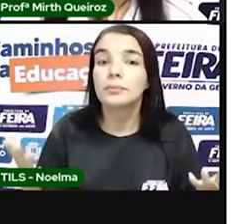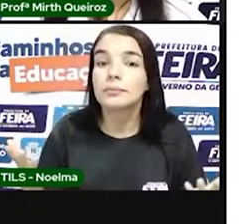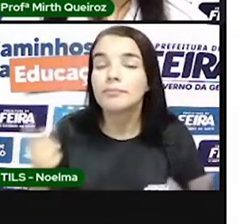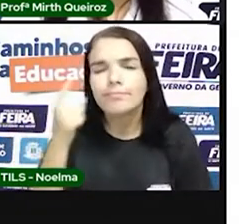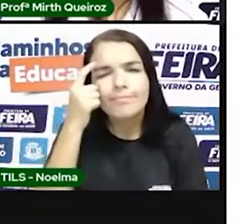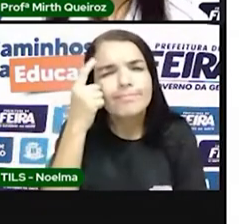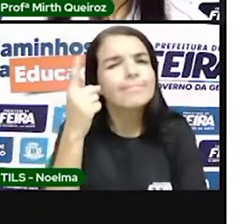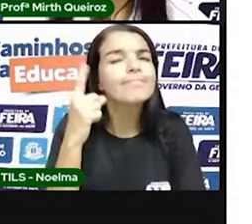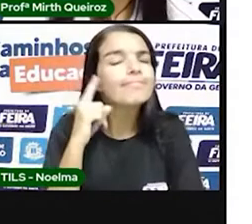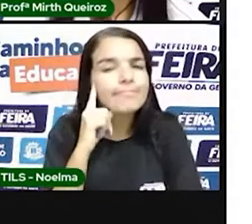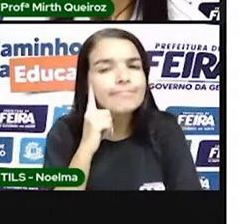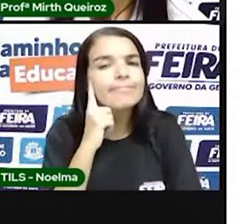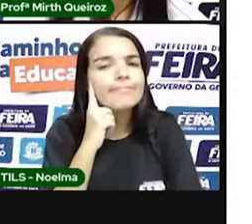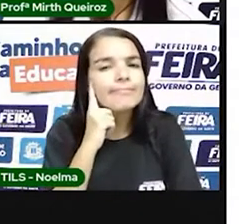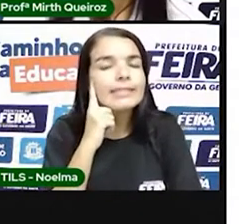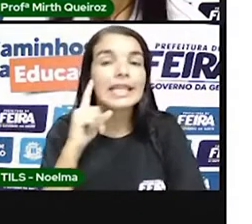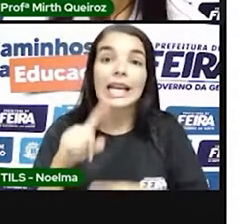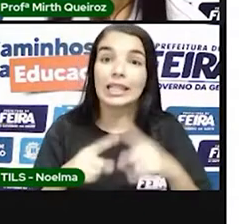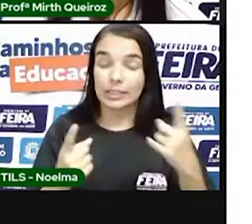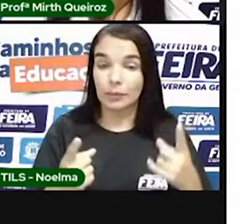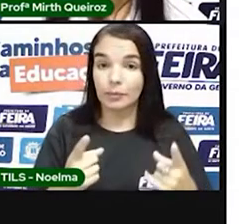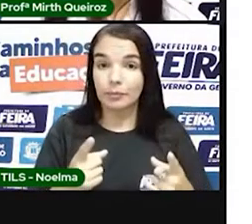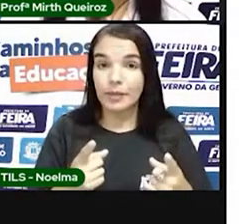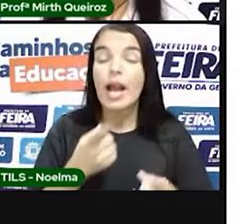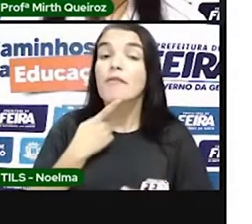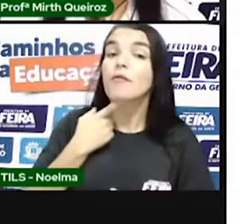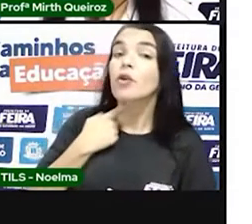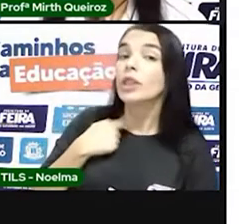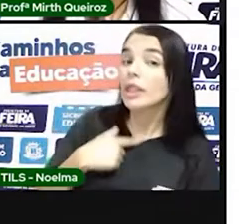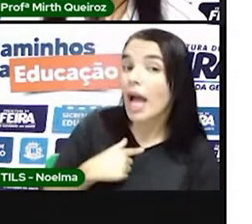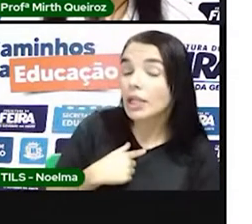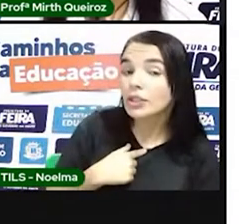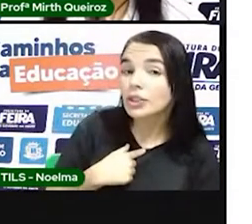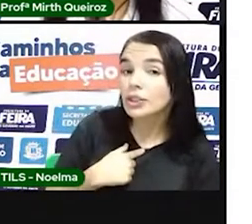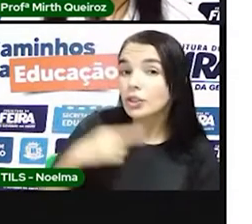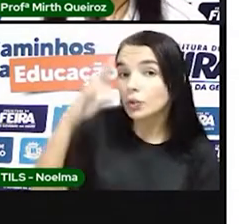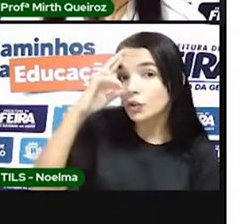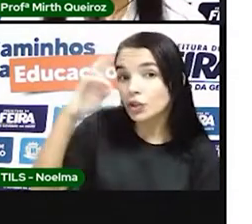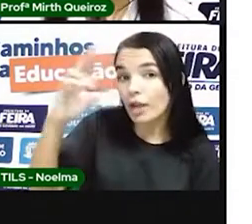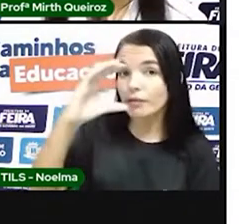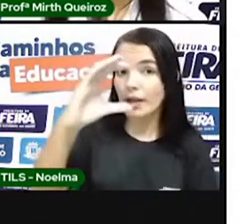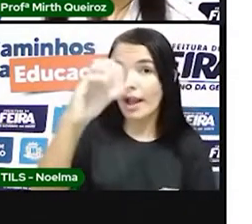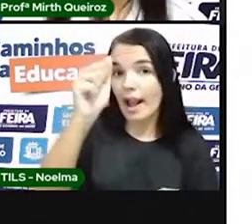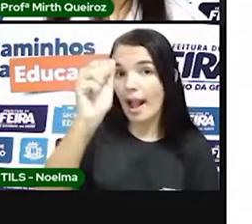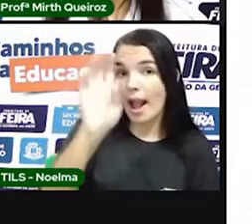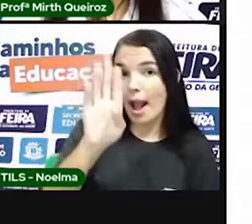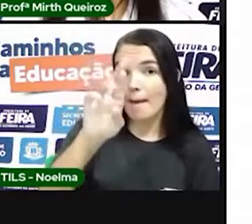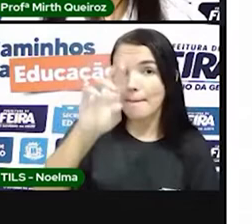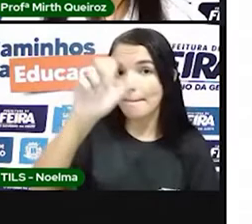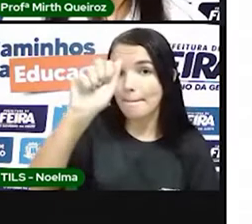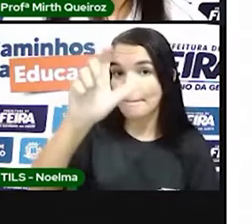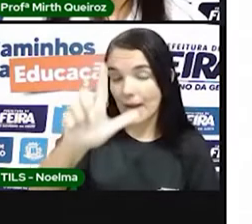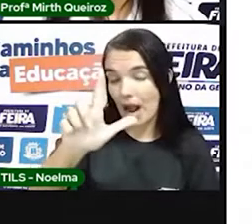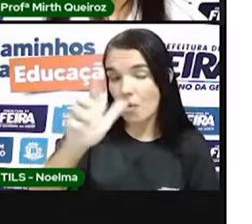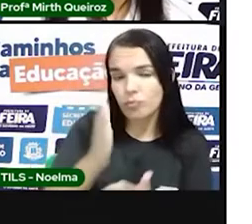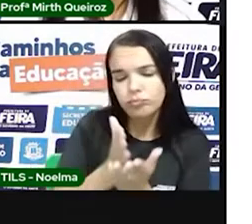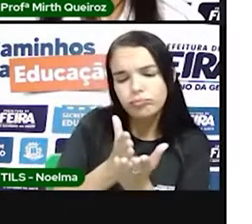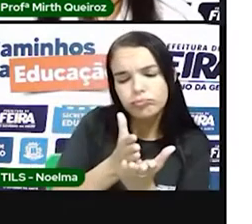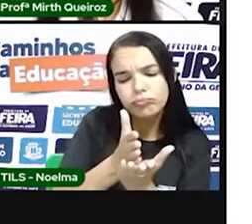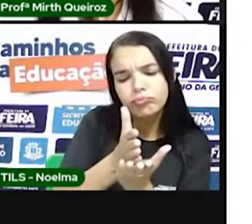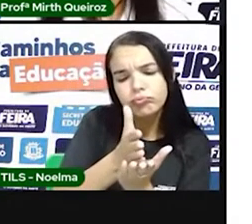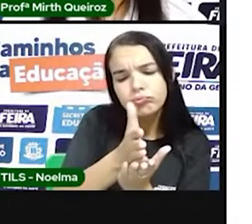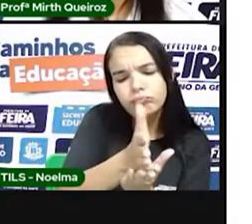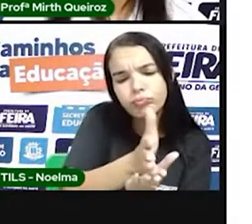Sobre as intenções de Cabral, alguns afirmam que essa rota foi desviada acidentalmente